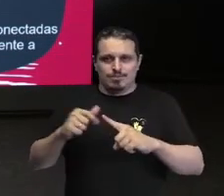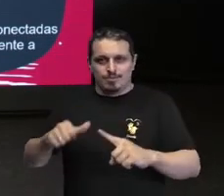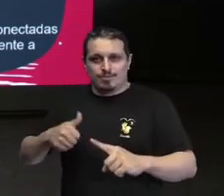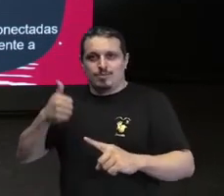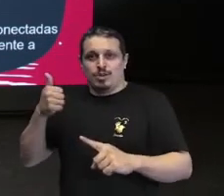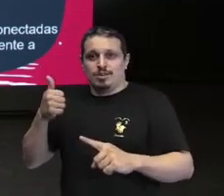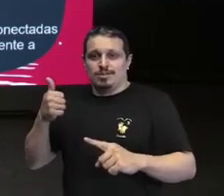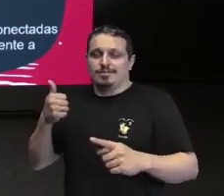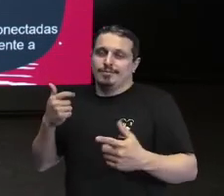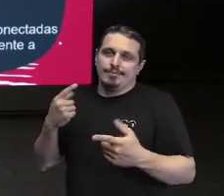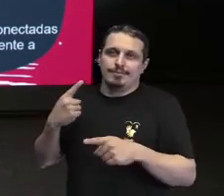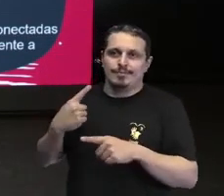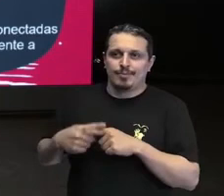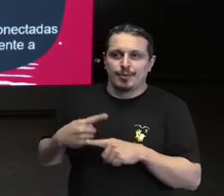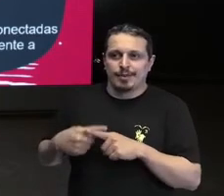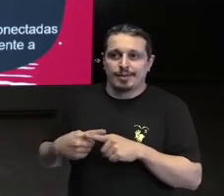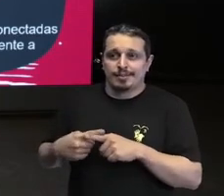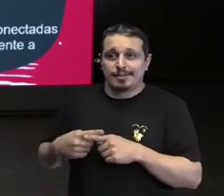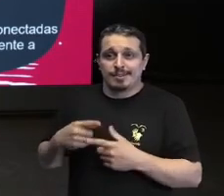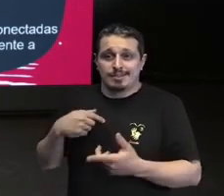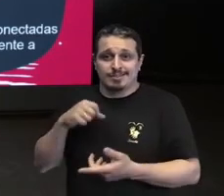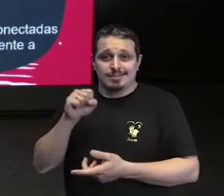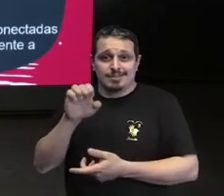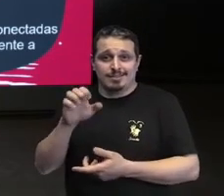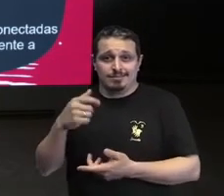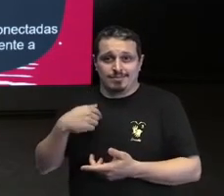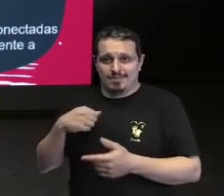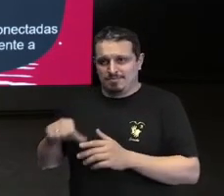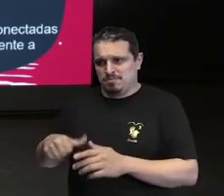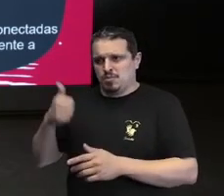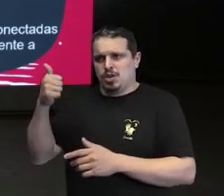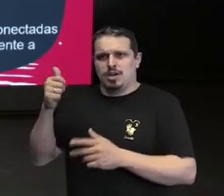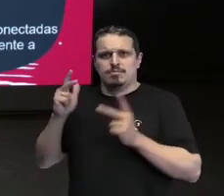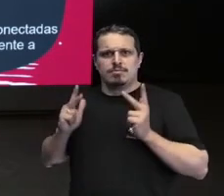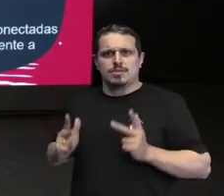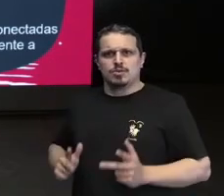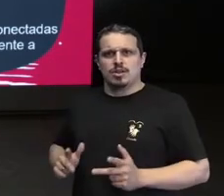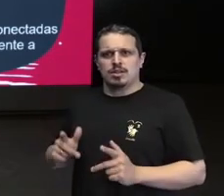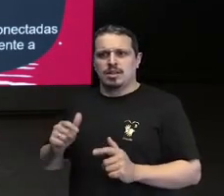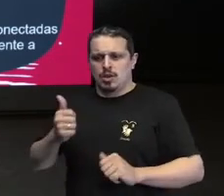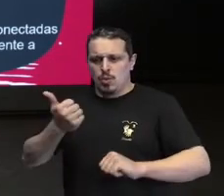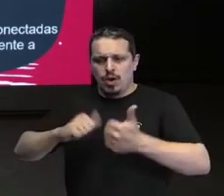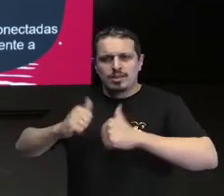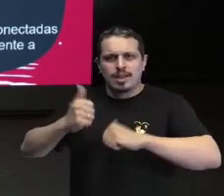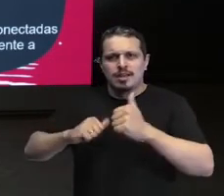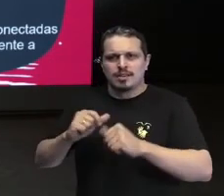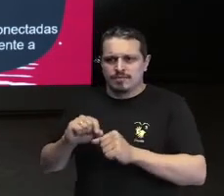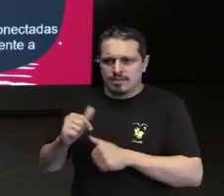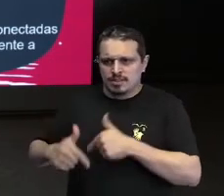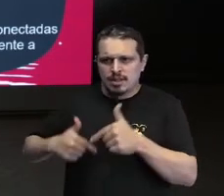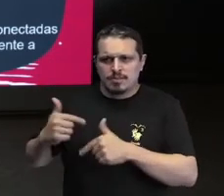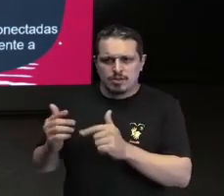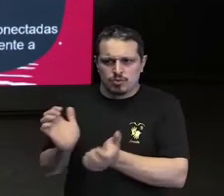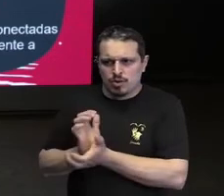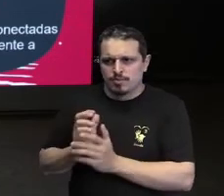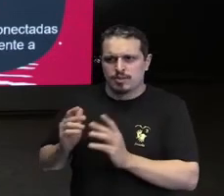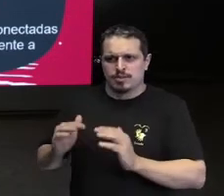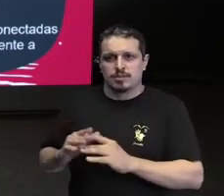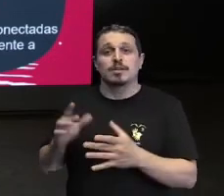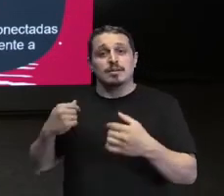se eu performo melhor se eu tenho os melhores talentos se eu tenho uma equipe mais engajada